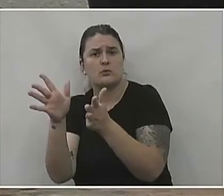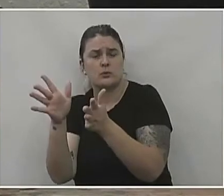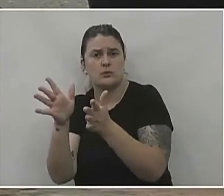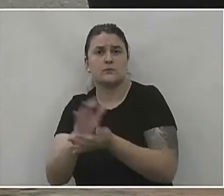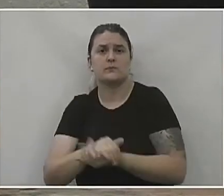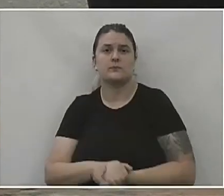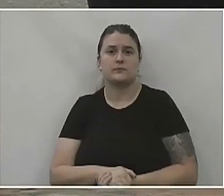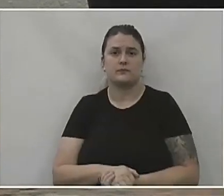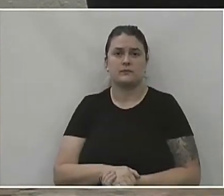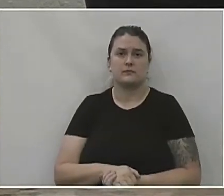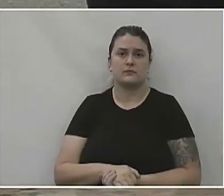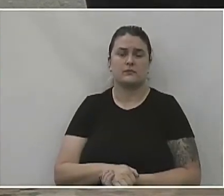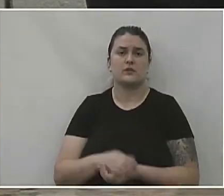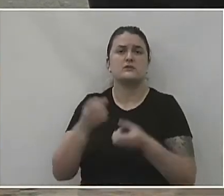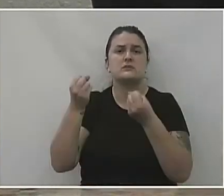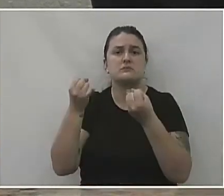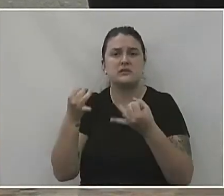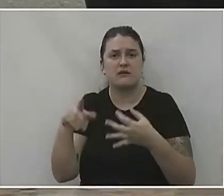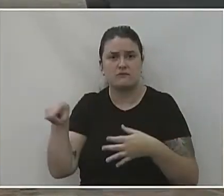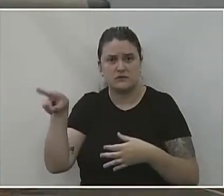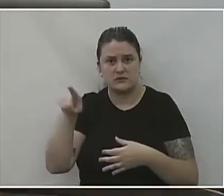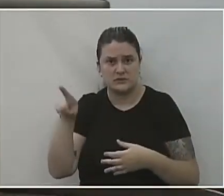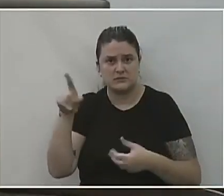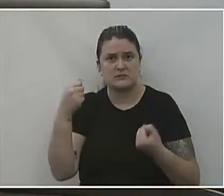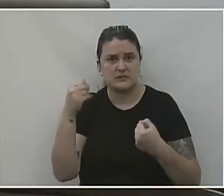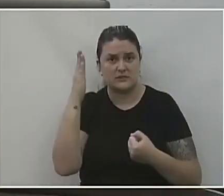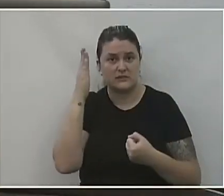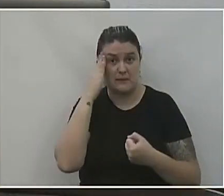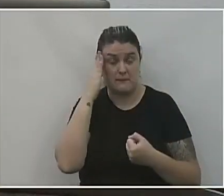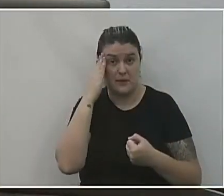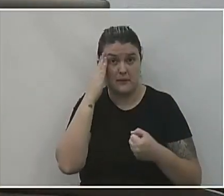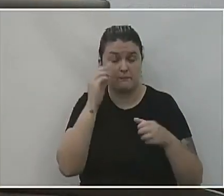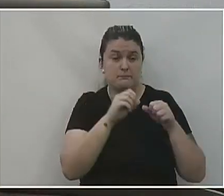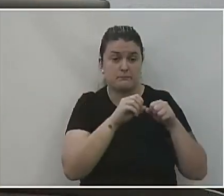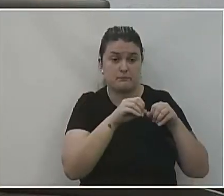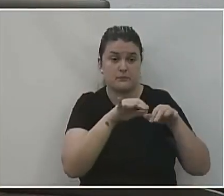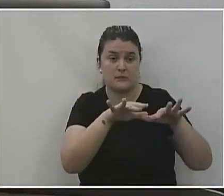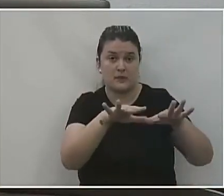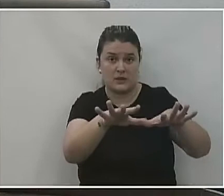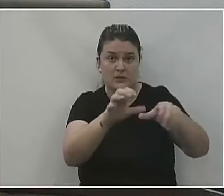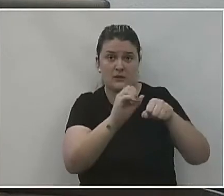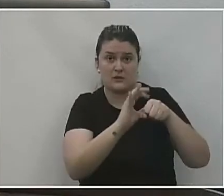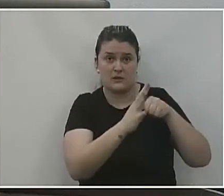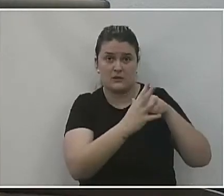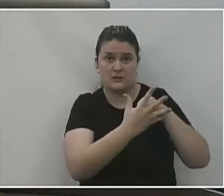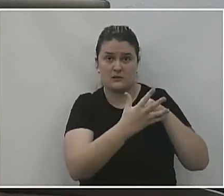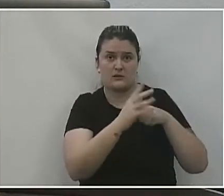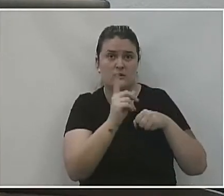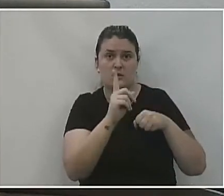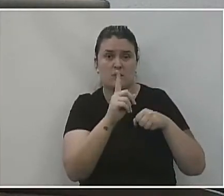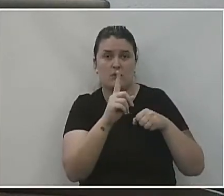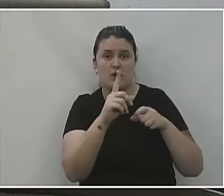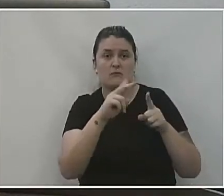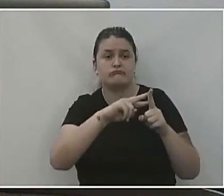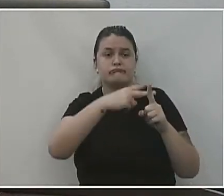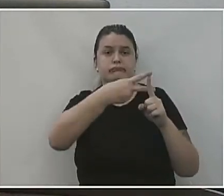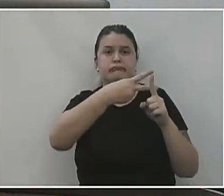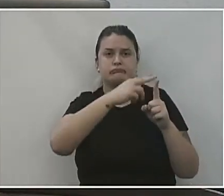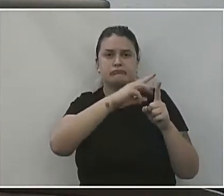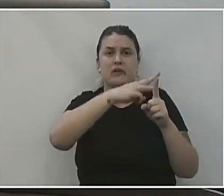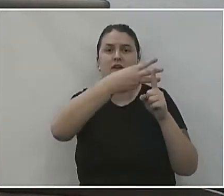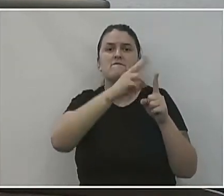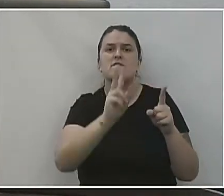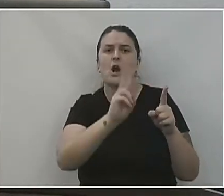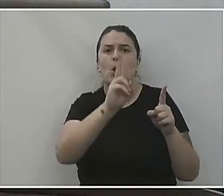Deixa eu explicar uma coisa para o senhor, vereador. Vocês têm que considerar que com a pandemia, os insumos, eles não simplesmente dobraram. Eles,